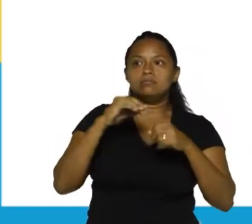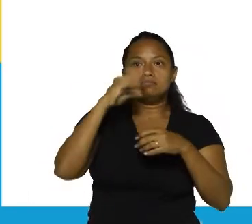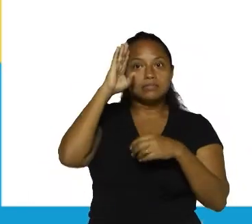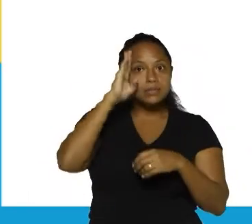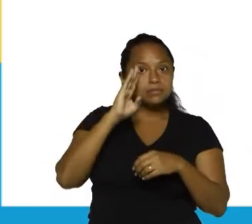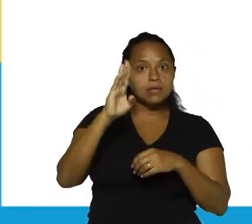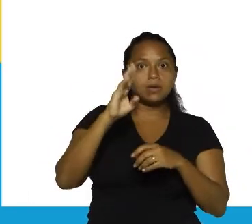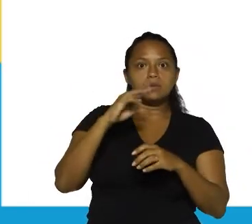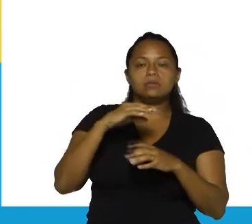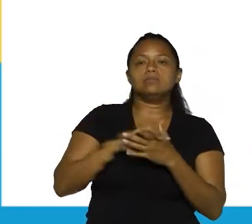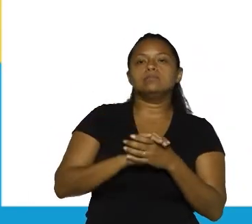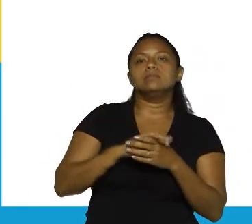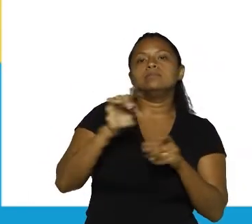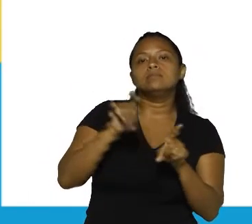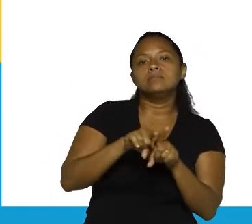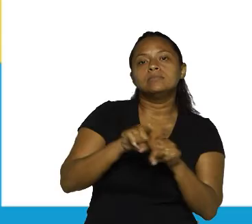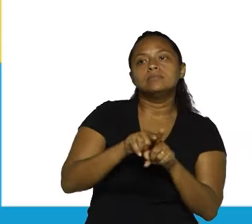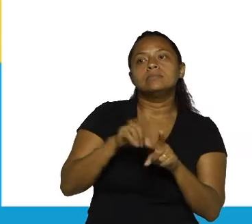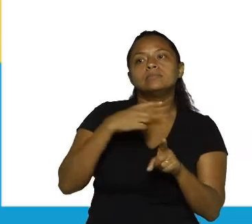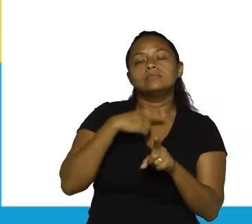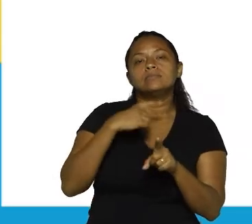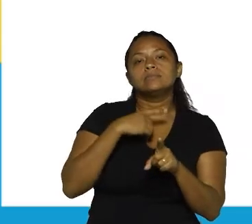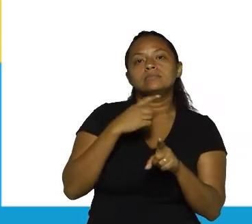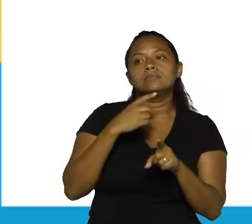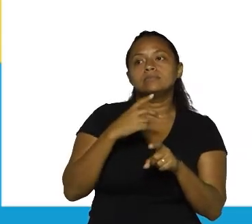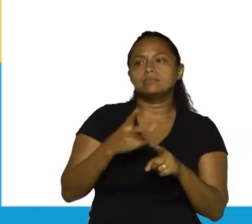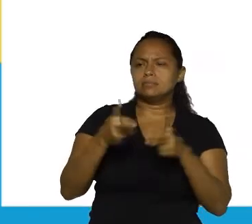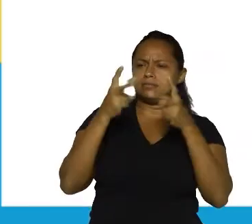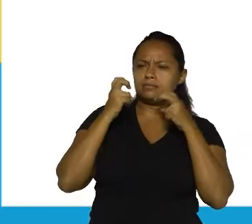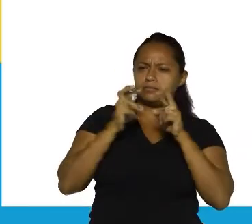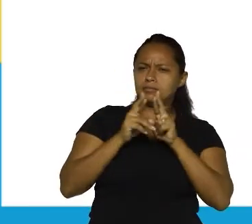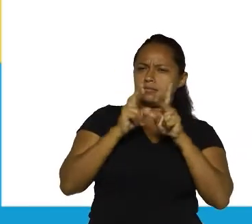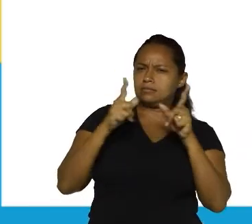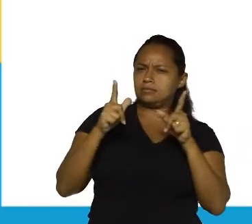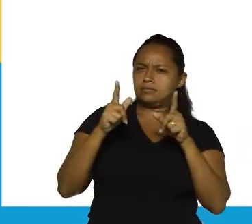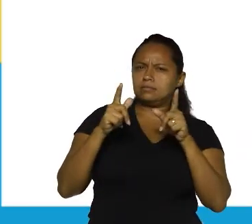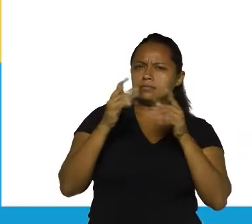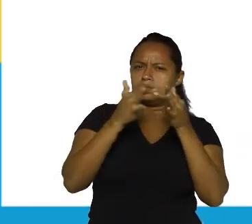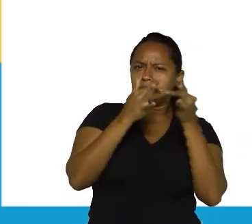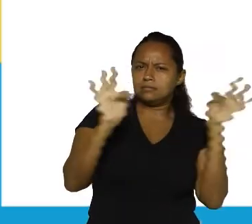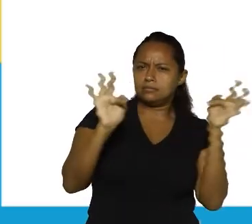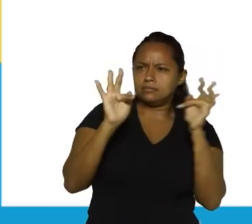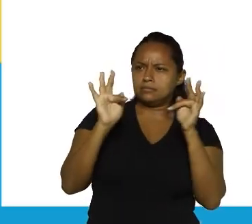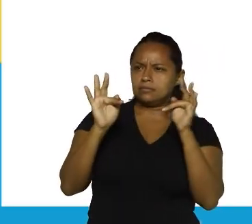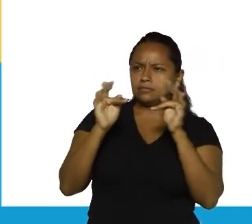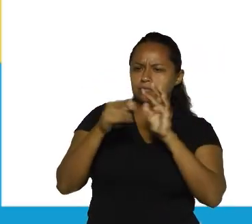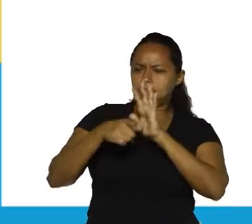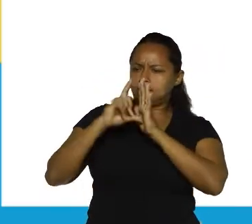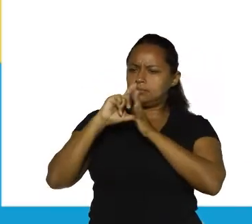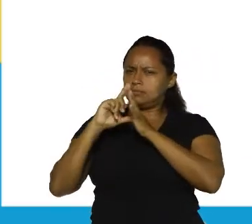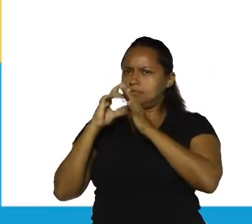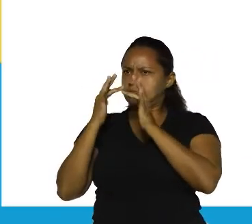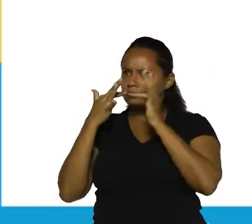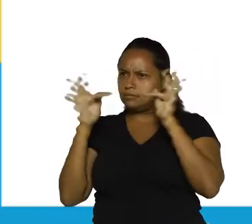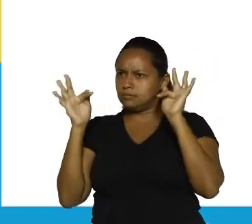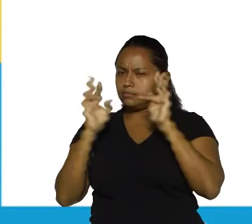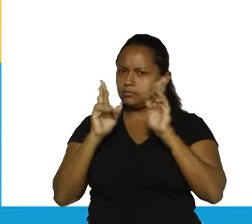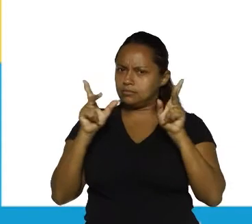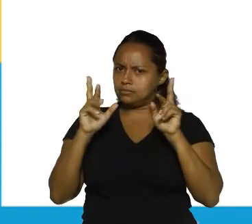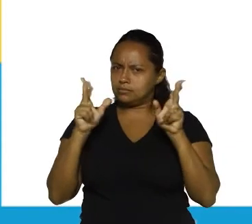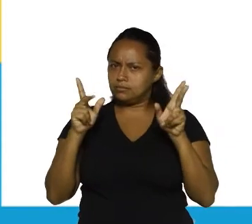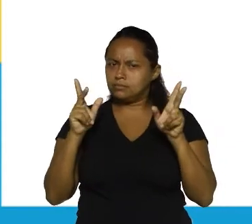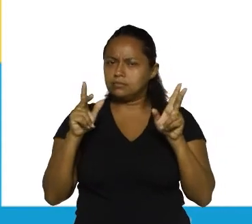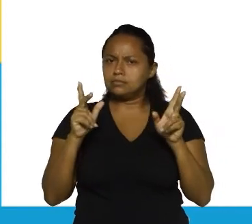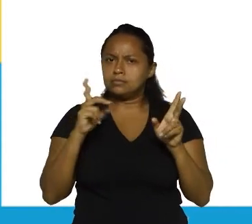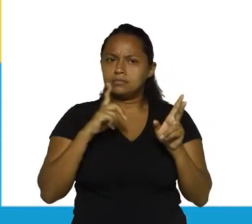orações. Só que, notem que há uma diferença entre essa frase e a anterior. Aqui, uma